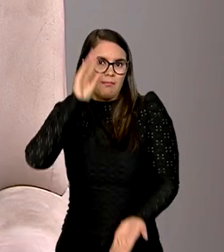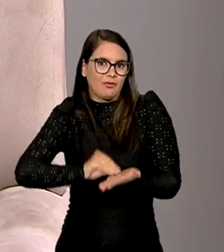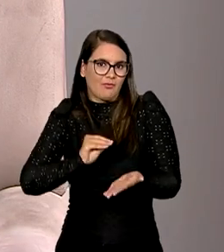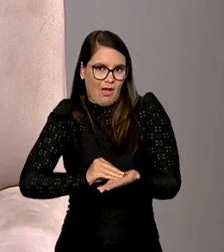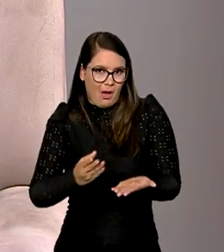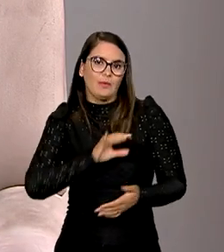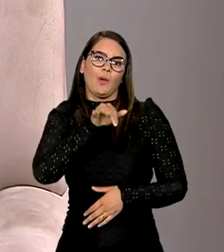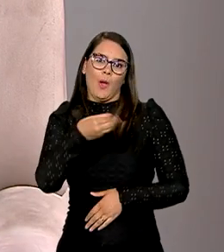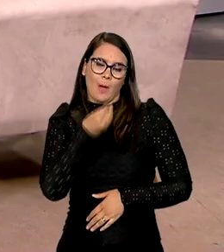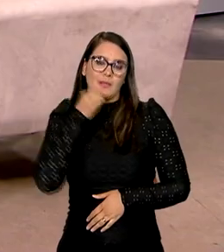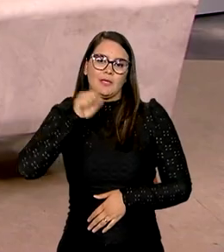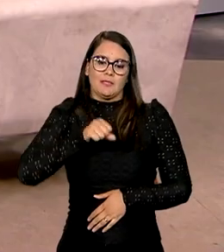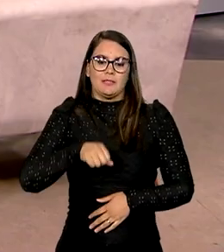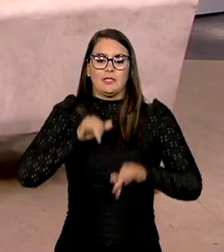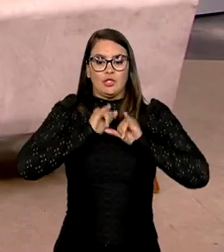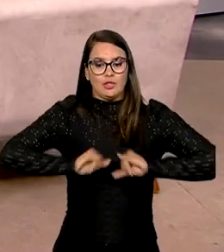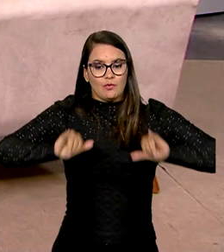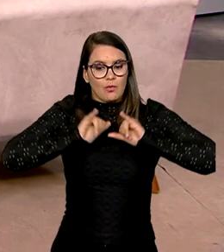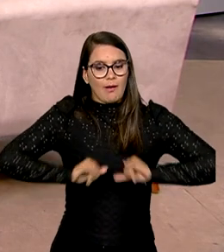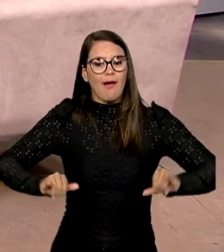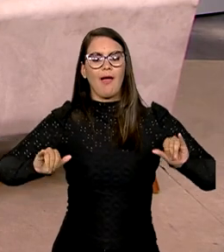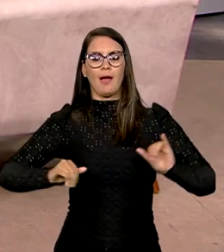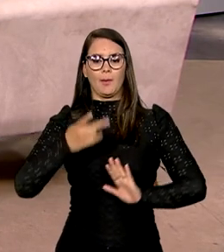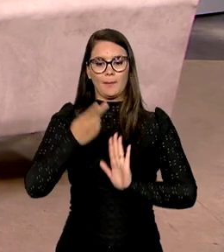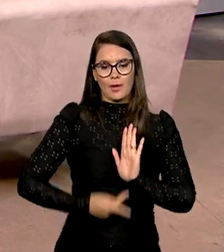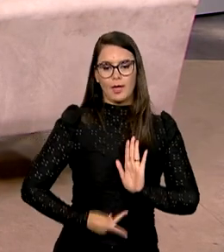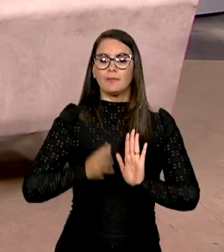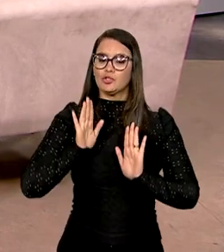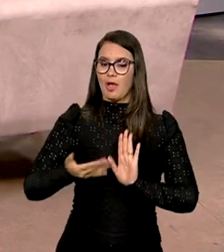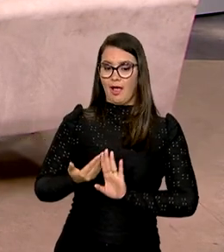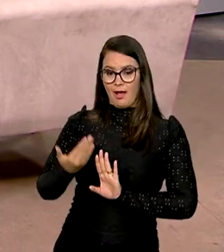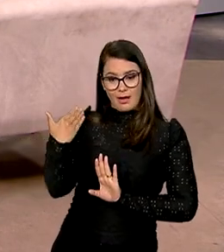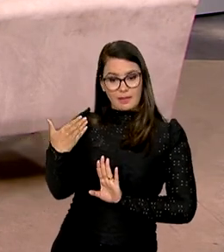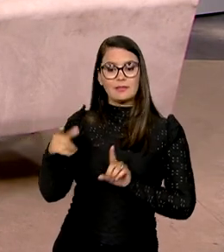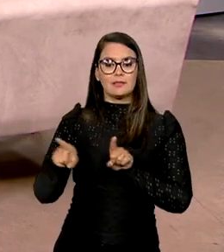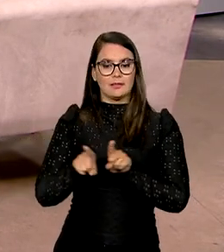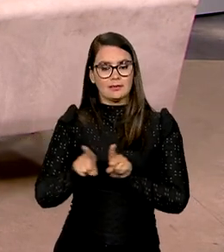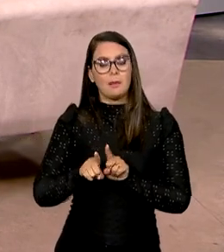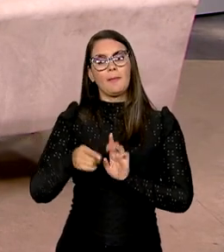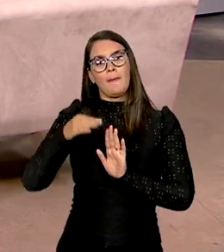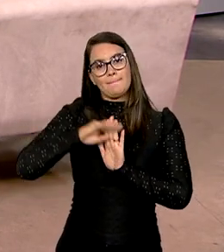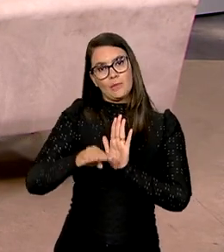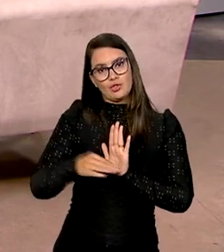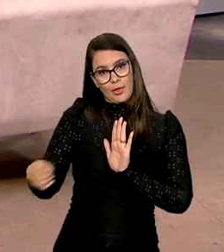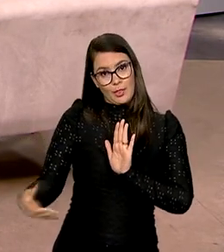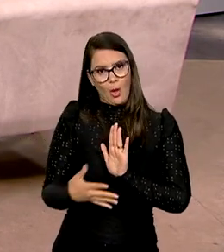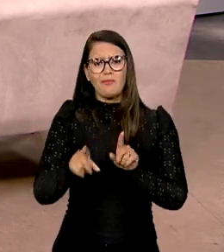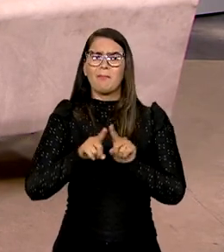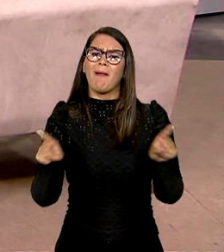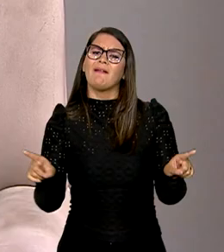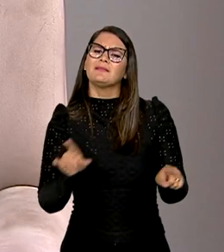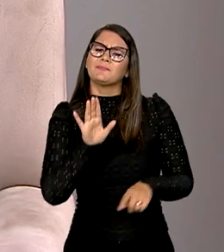oportunidade mesmo de divulgar tanto os programas já conhecidos como iniciativas novas. Agora, as